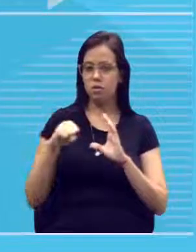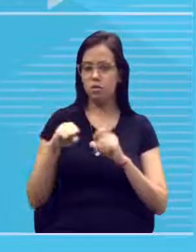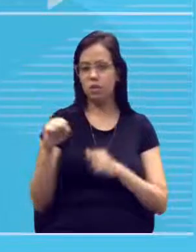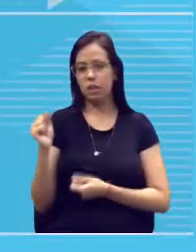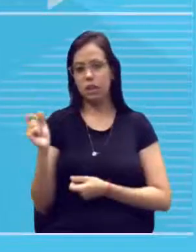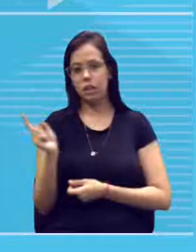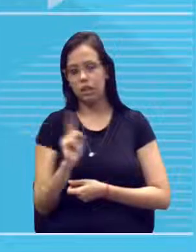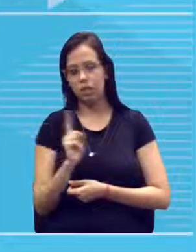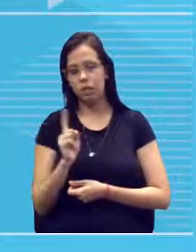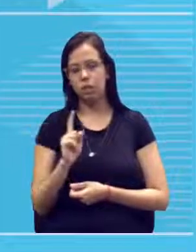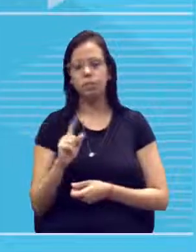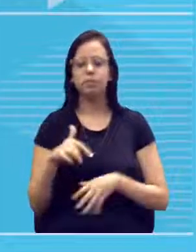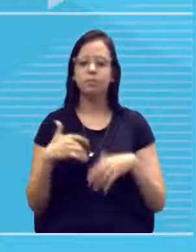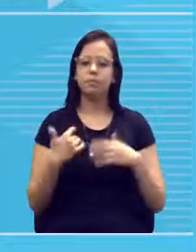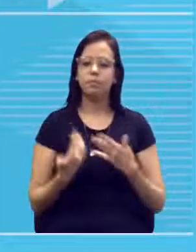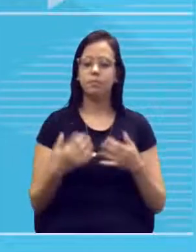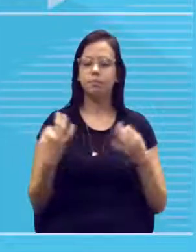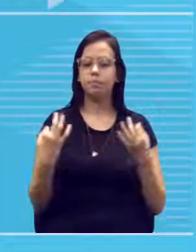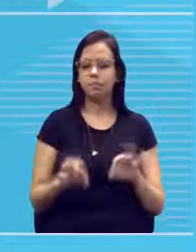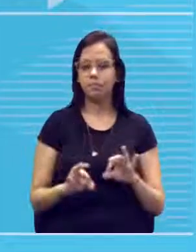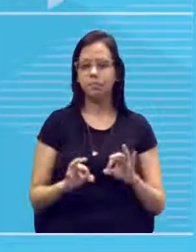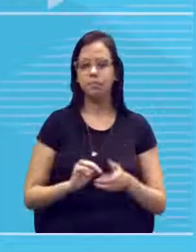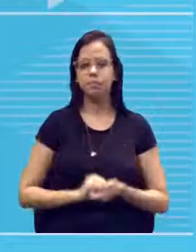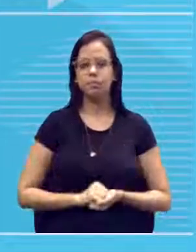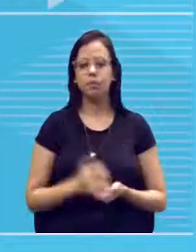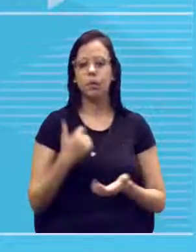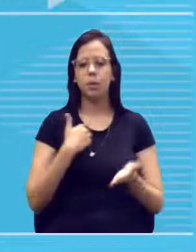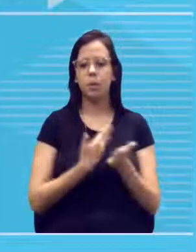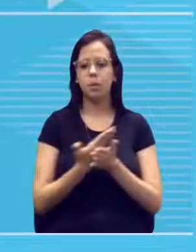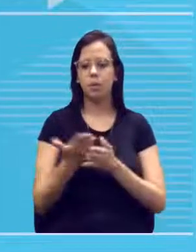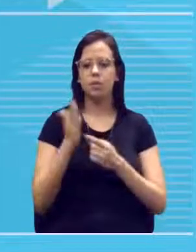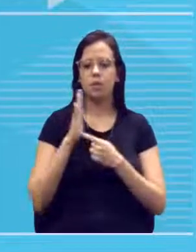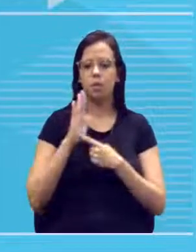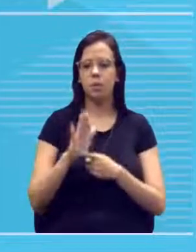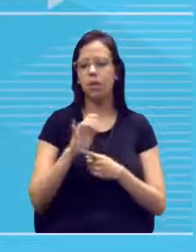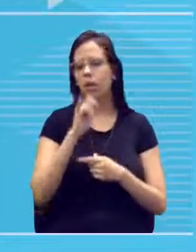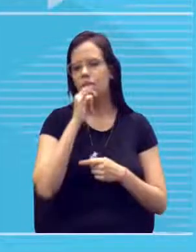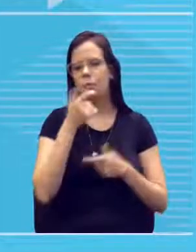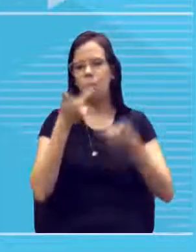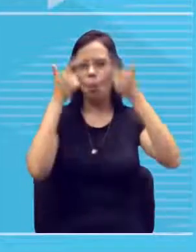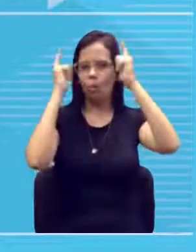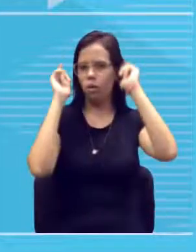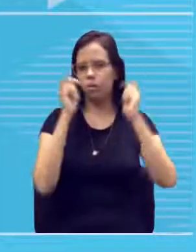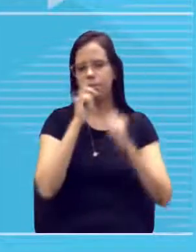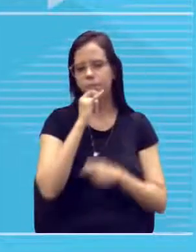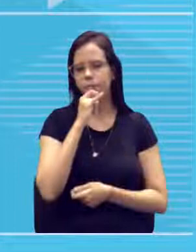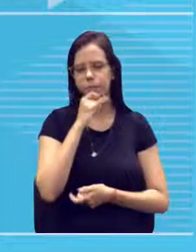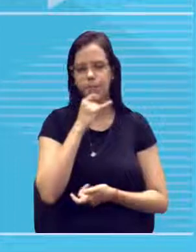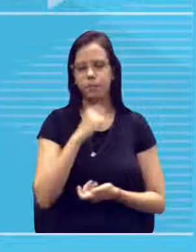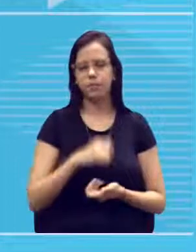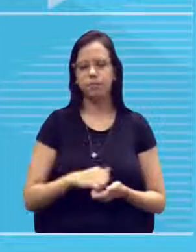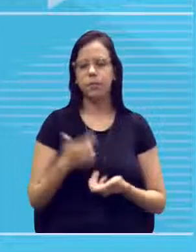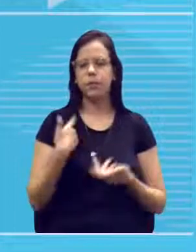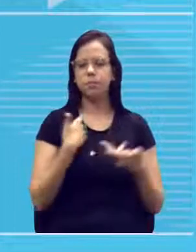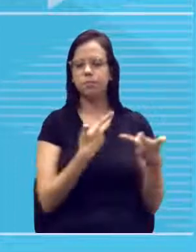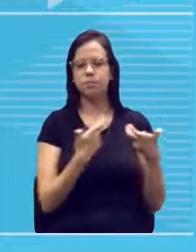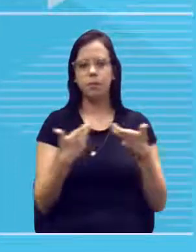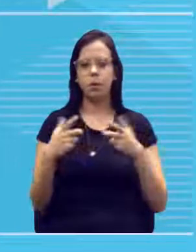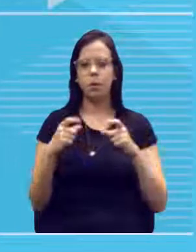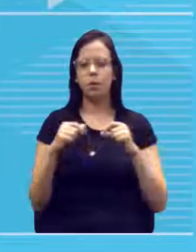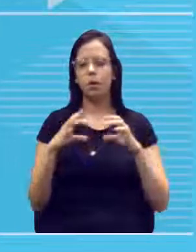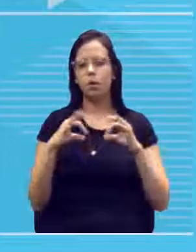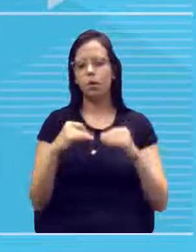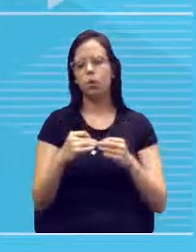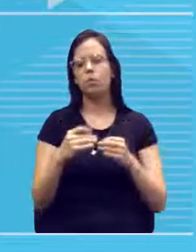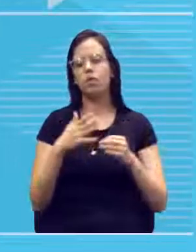não, ah, certo, então comecei a apresentar, calvície, por exemplo, estou vendo ali que todo mundo tem